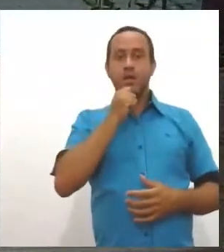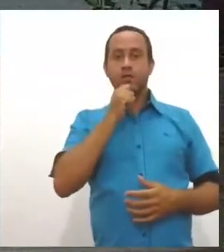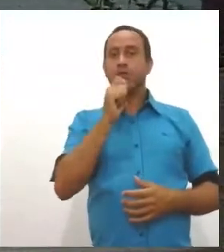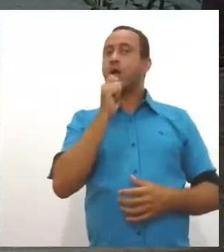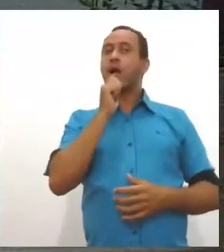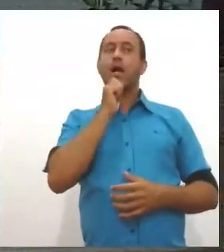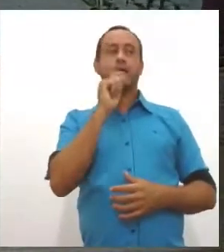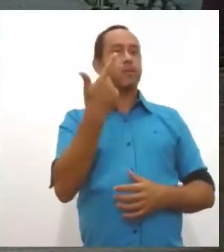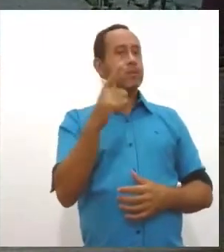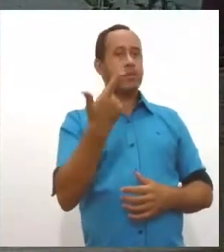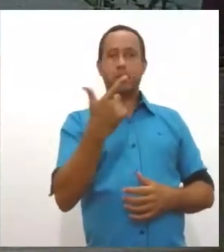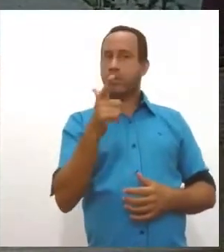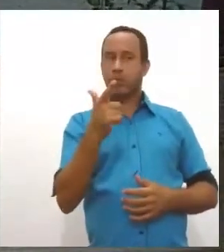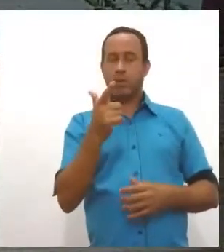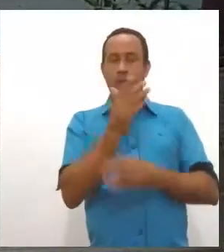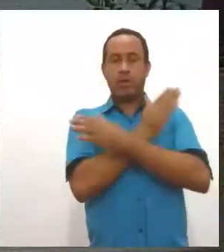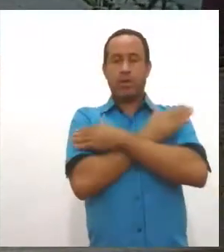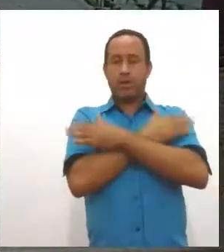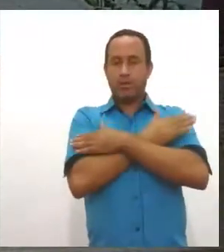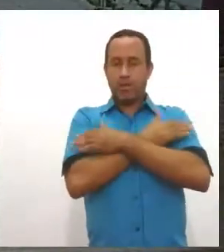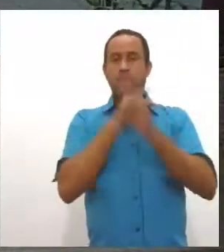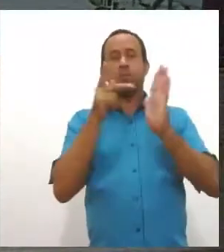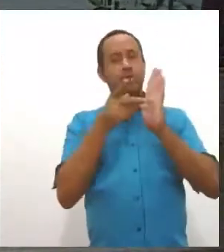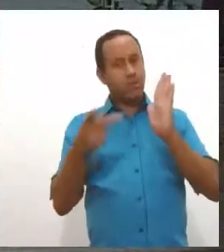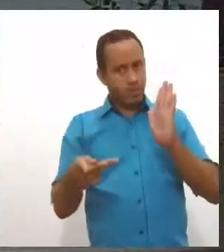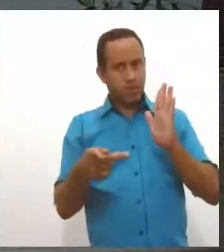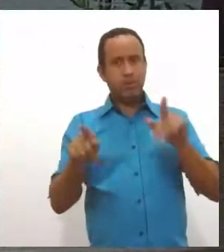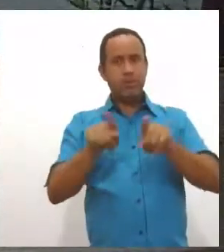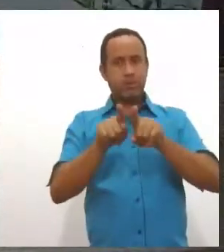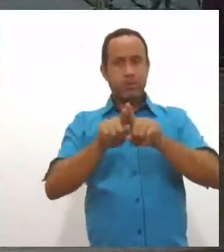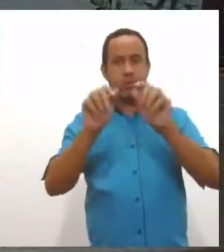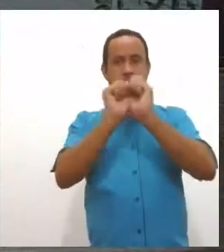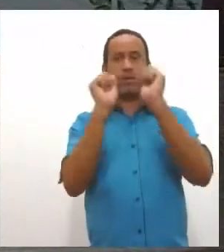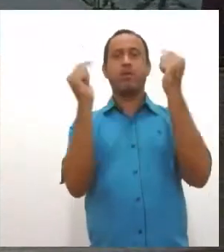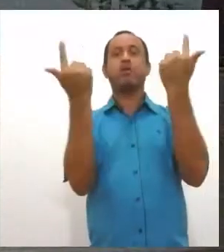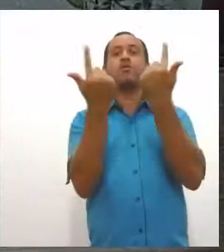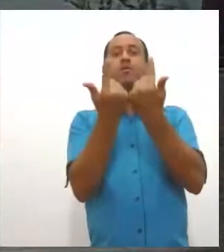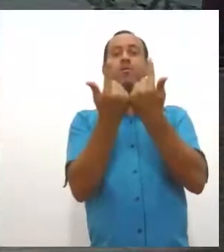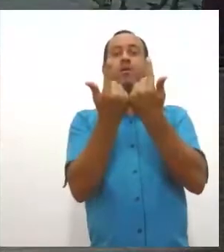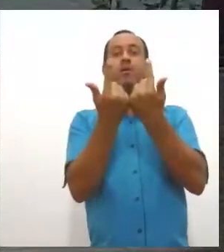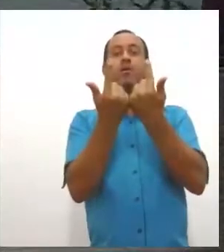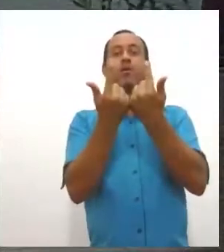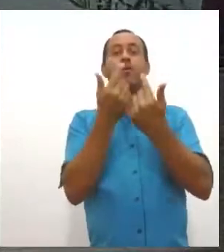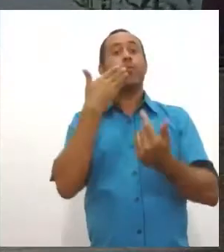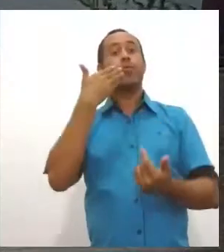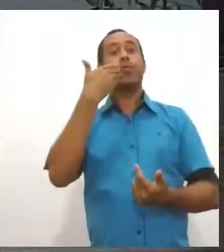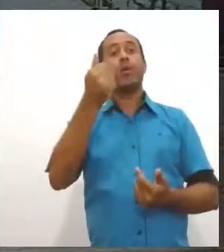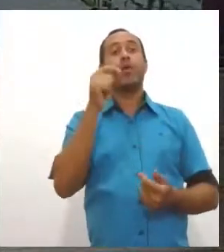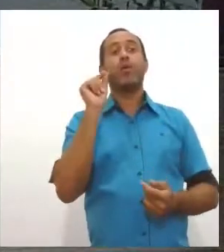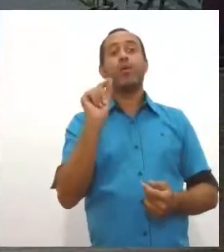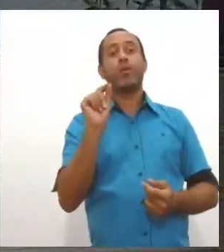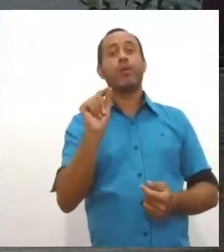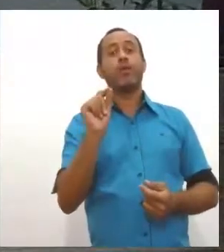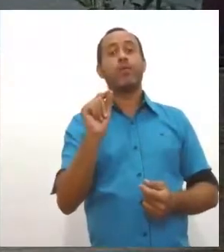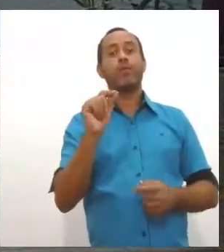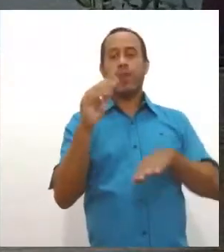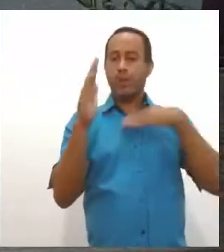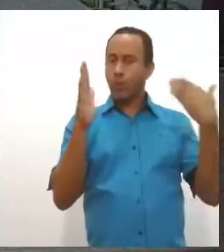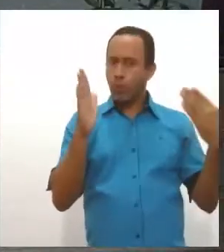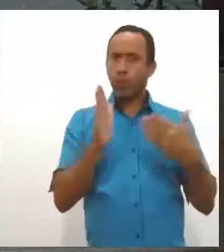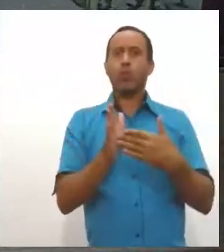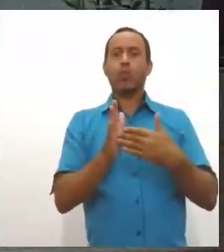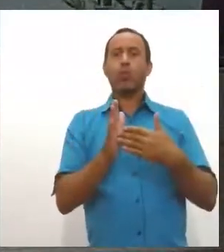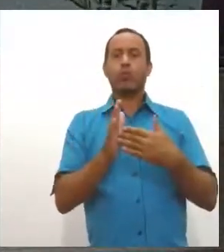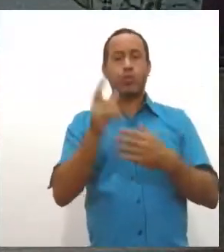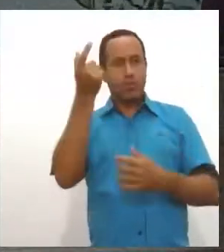não entrou com esse feriado, mas tem projetos também na Assembleia Legislativa. O ideal seria, né, doutor, que todo mundo fosse